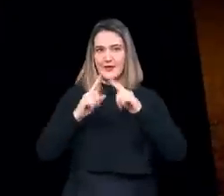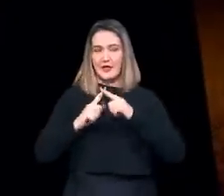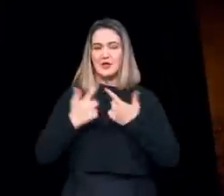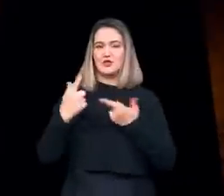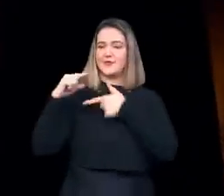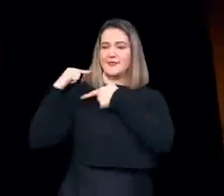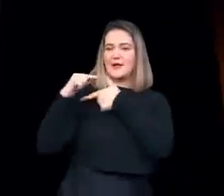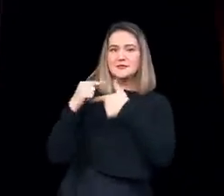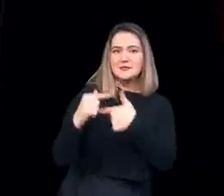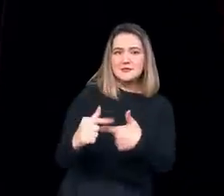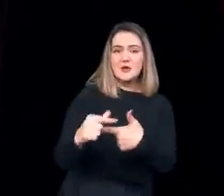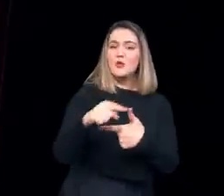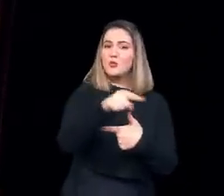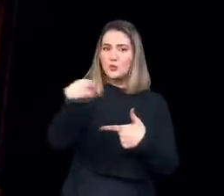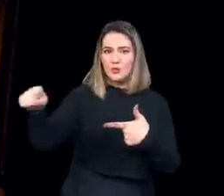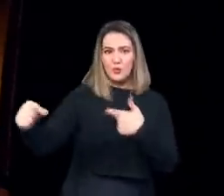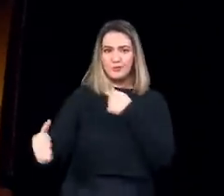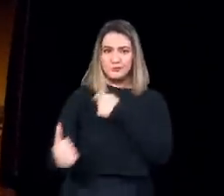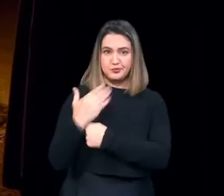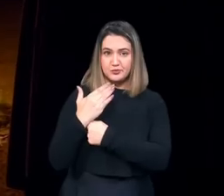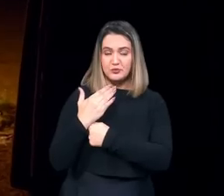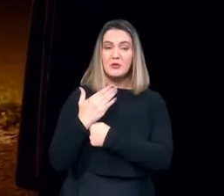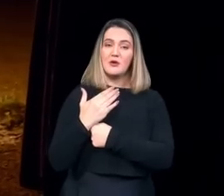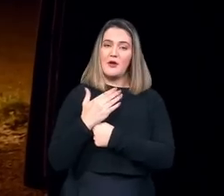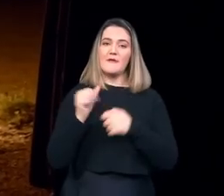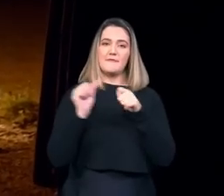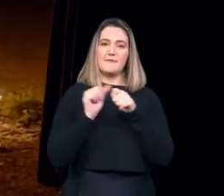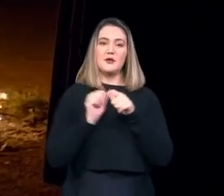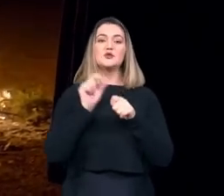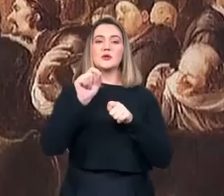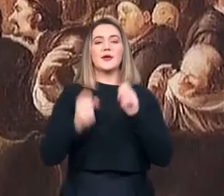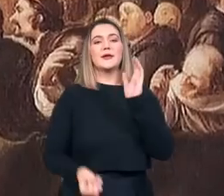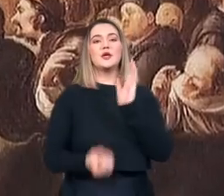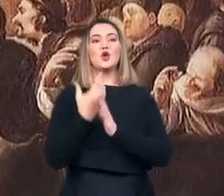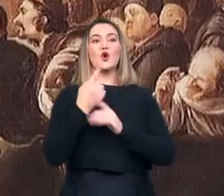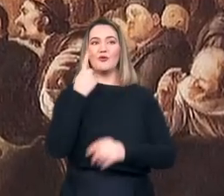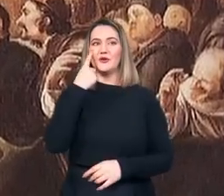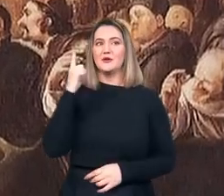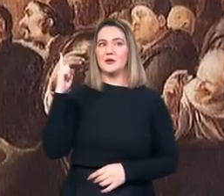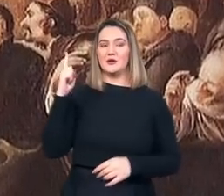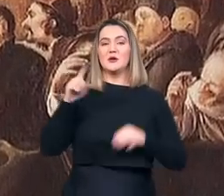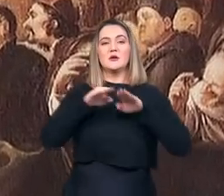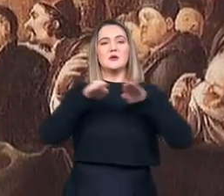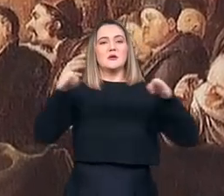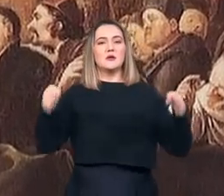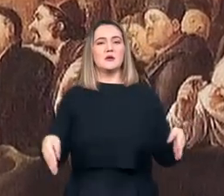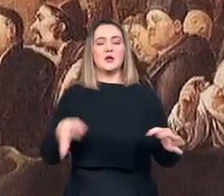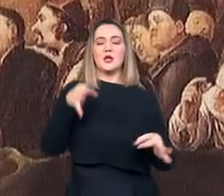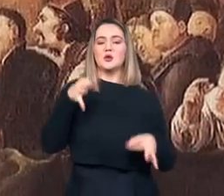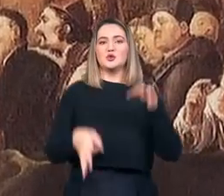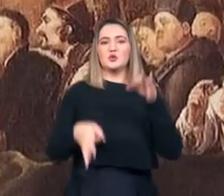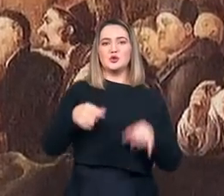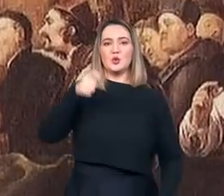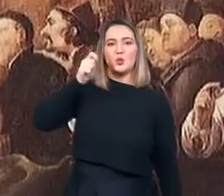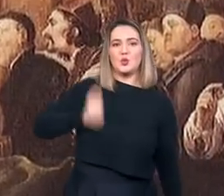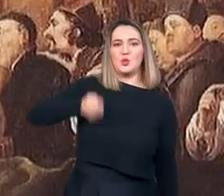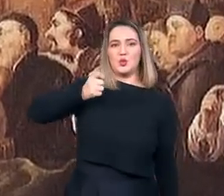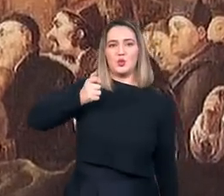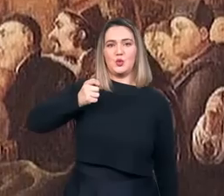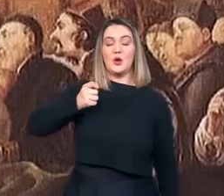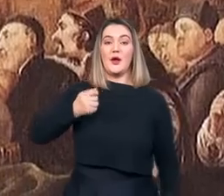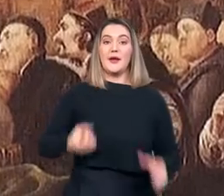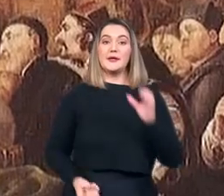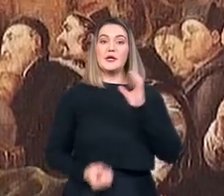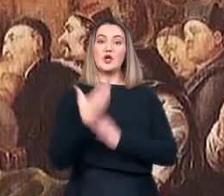acusados de crimes contra a fé da Igreja, foi instituído esse tribunal para efetivar o processo criando o Santo